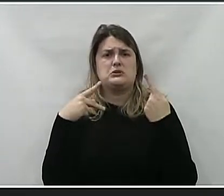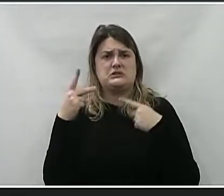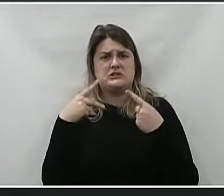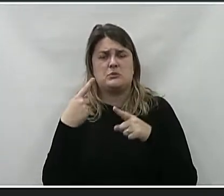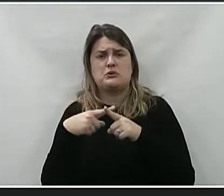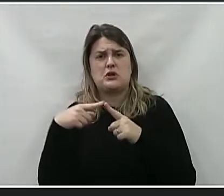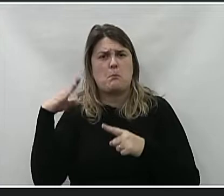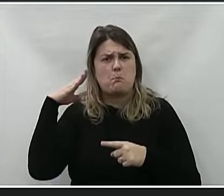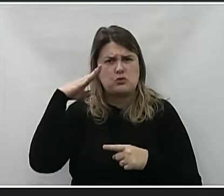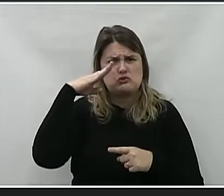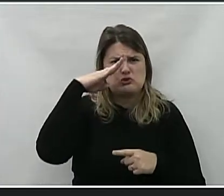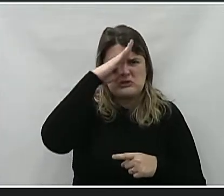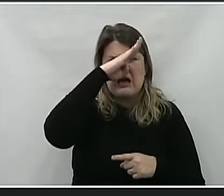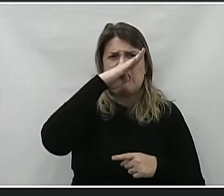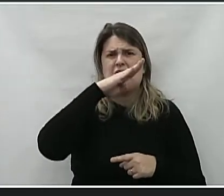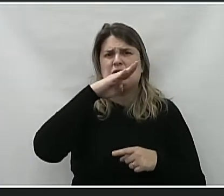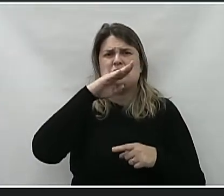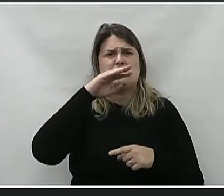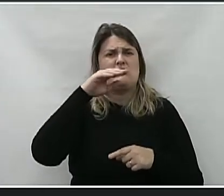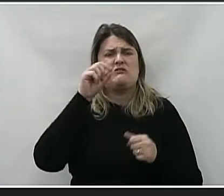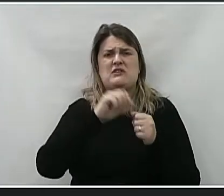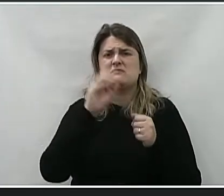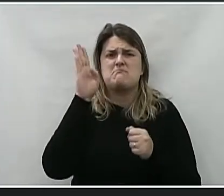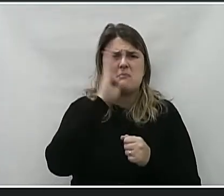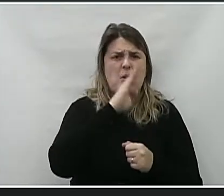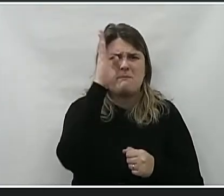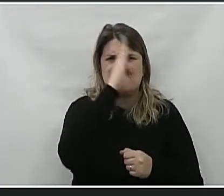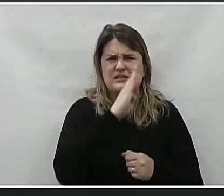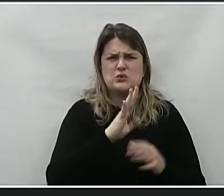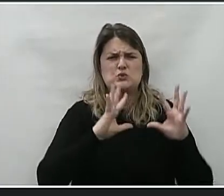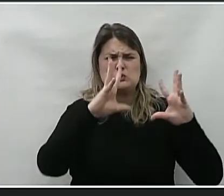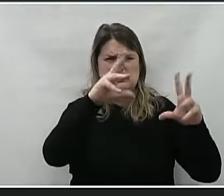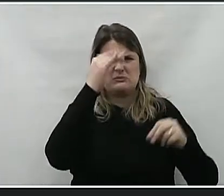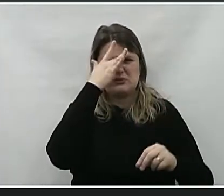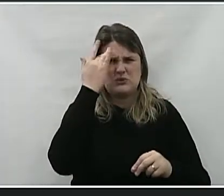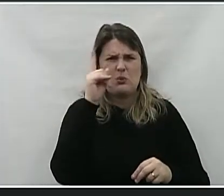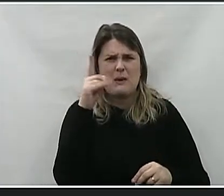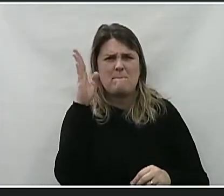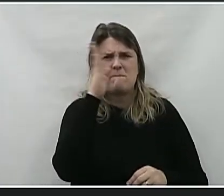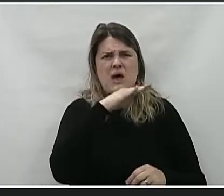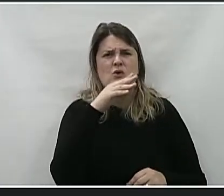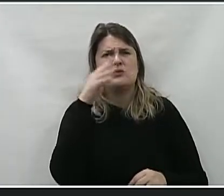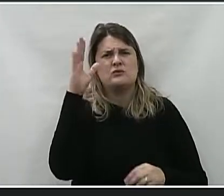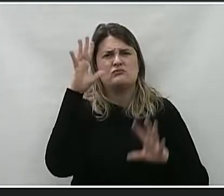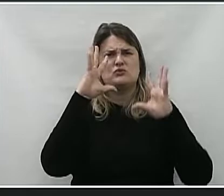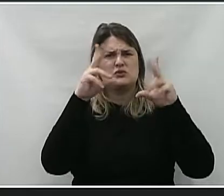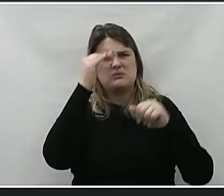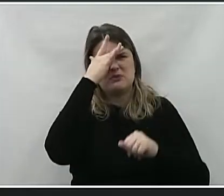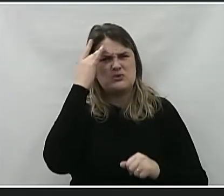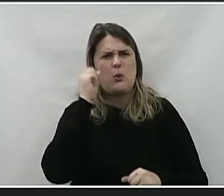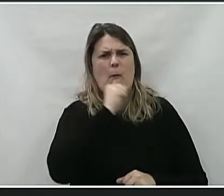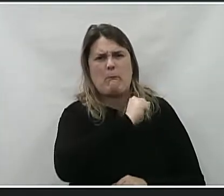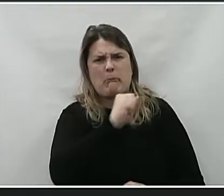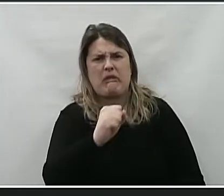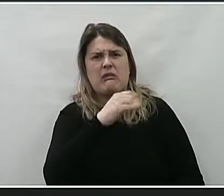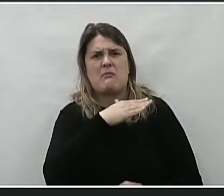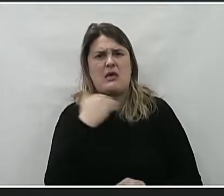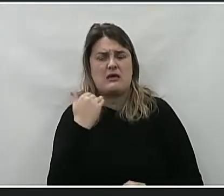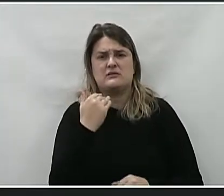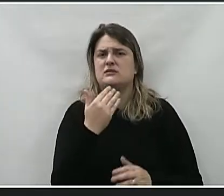porque o bolsonarismo é uma praga no Brasil, que são todos assassinos. Não é bem assim. Não é bem assim, nobre vereador. Me desculpe.